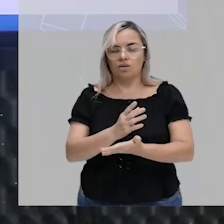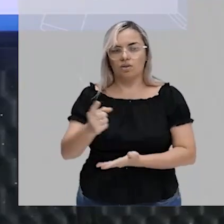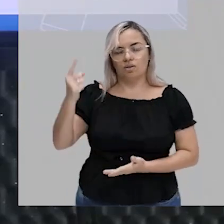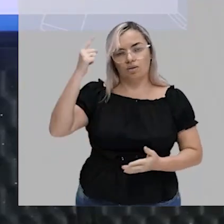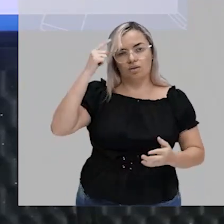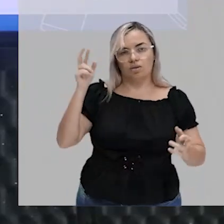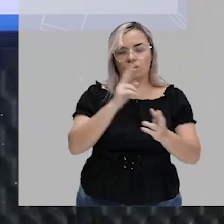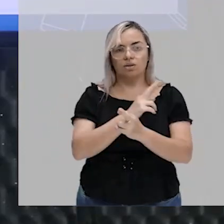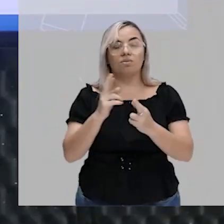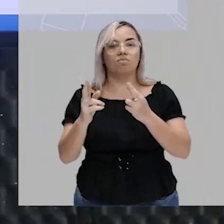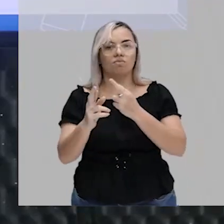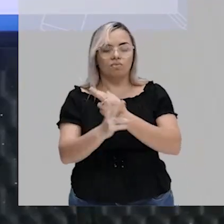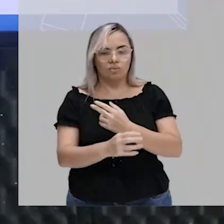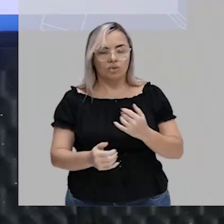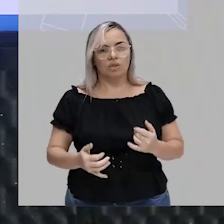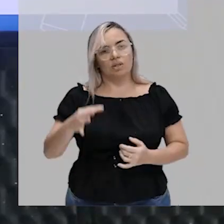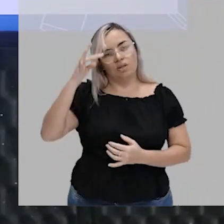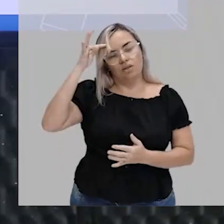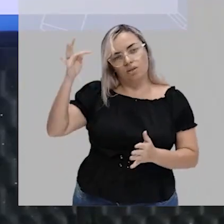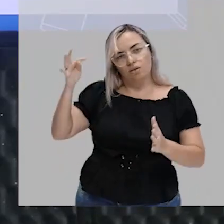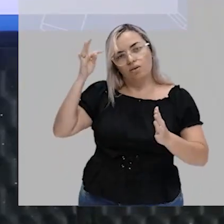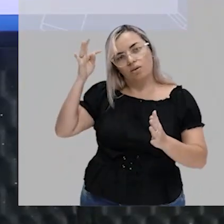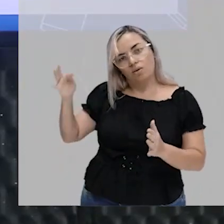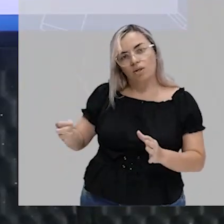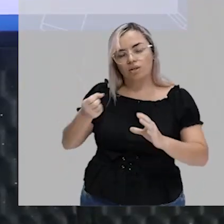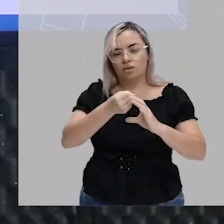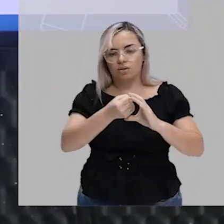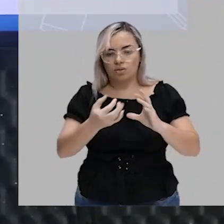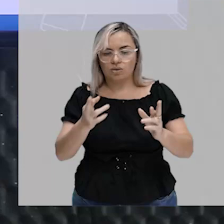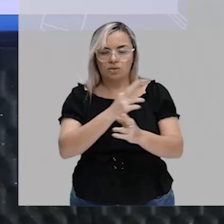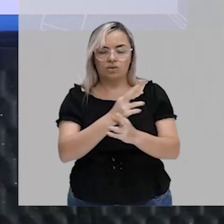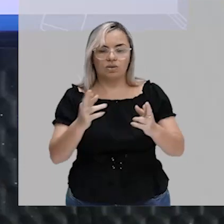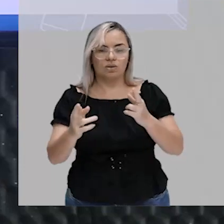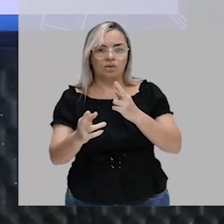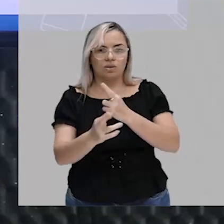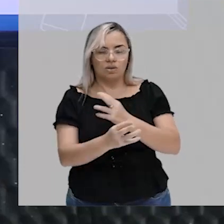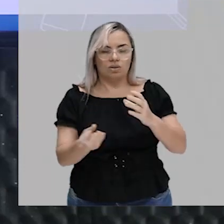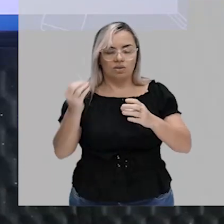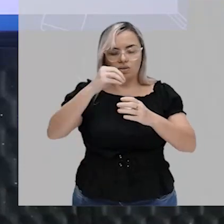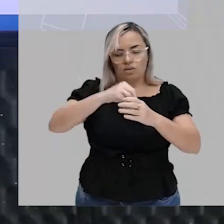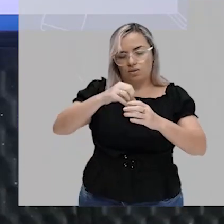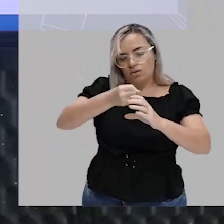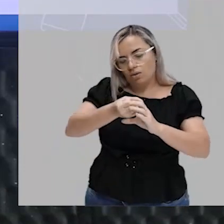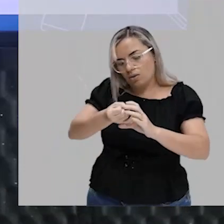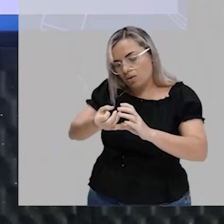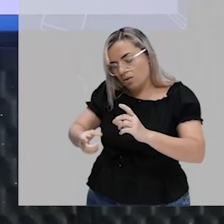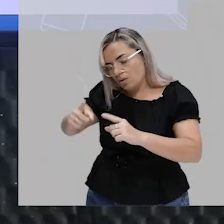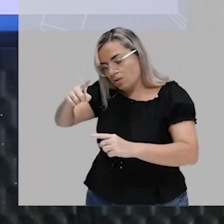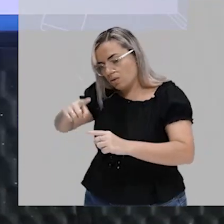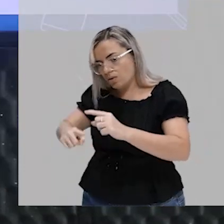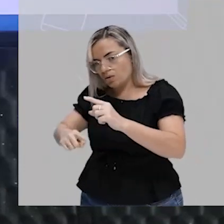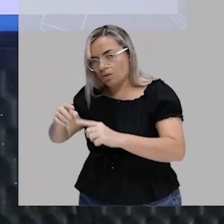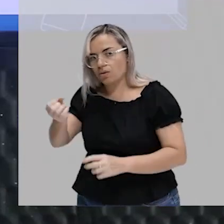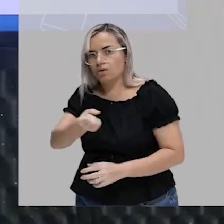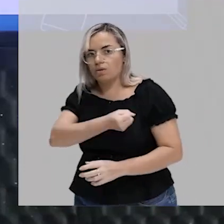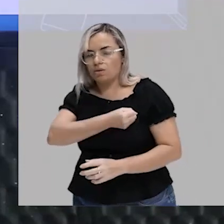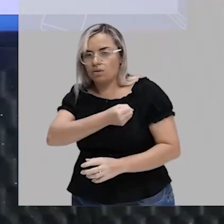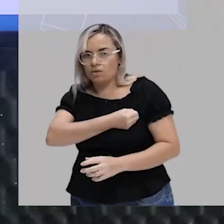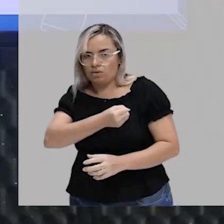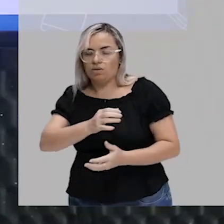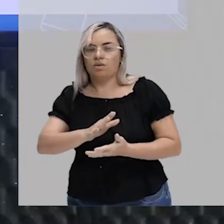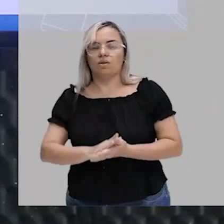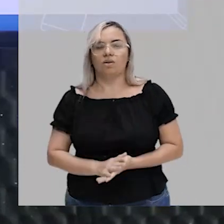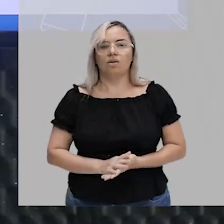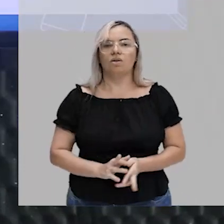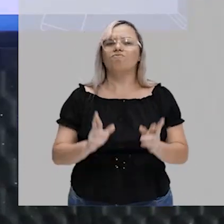associadas, tá, a teoria dos conjuntos, a relação entre conjunto, elemento, que é a relação de pertinência. E eu